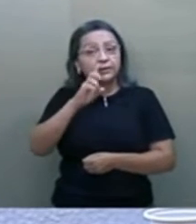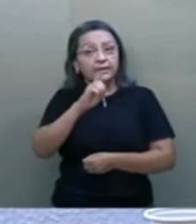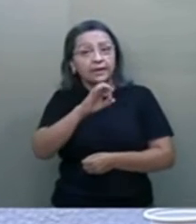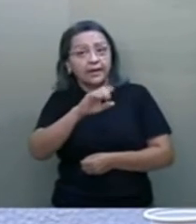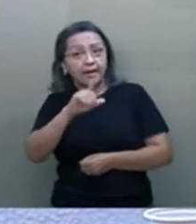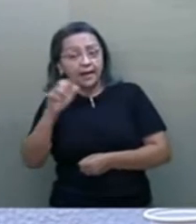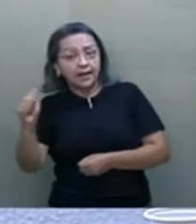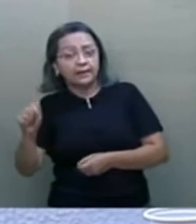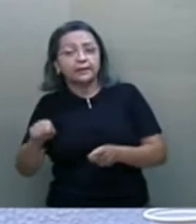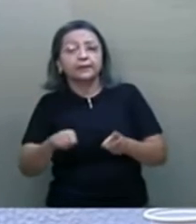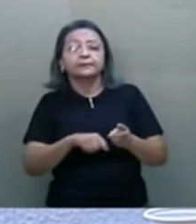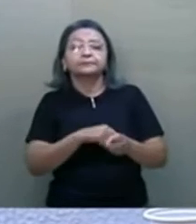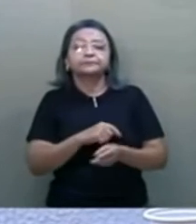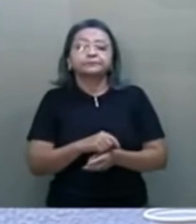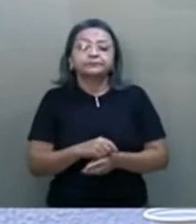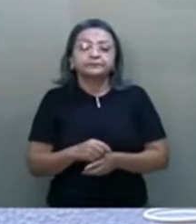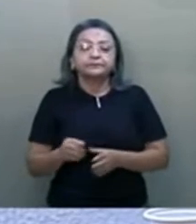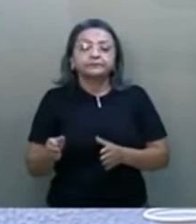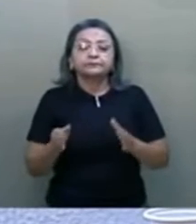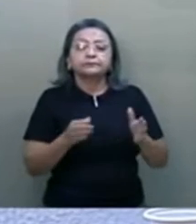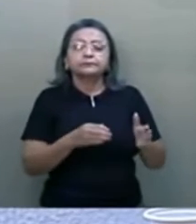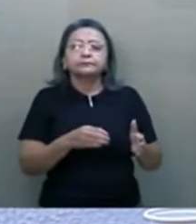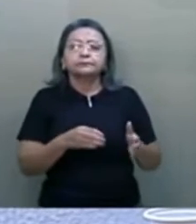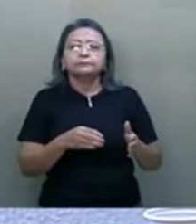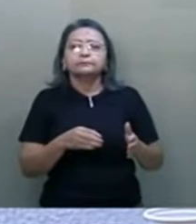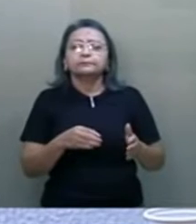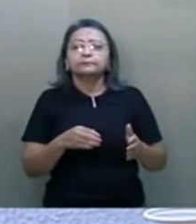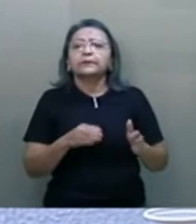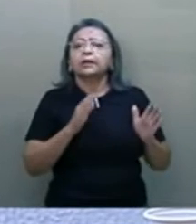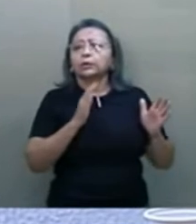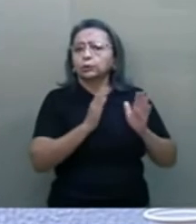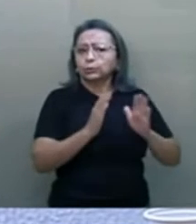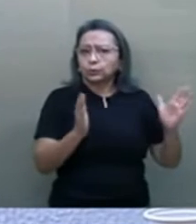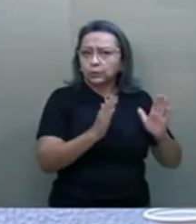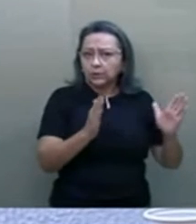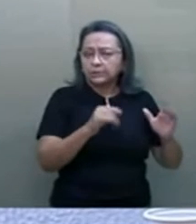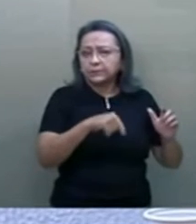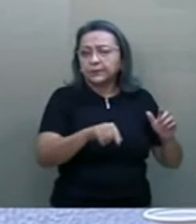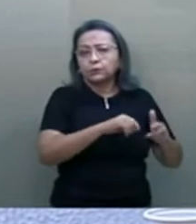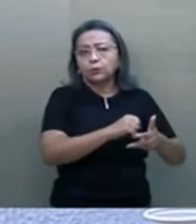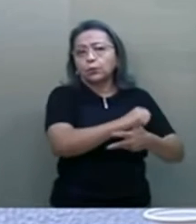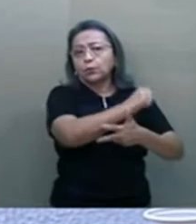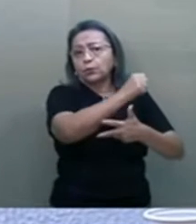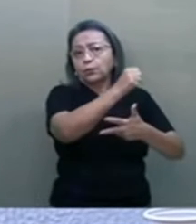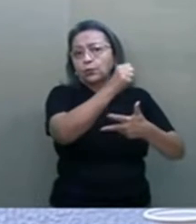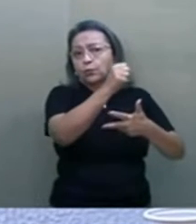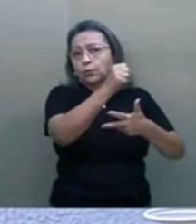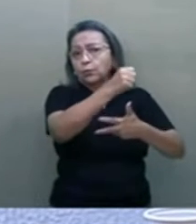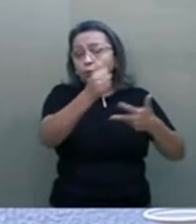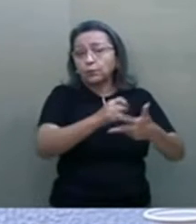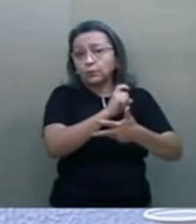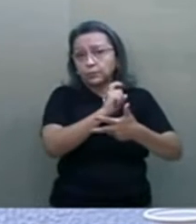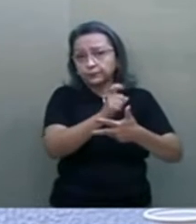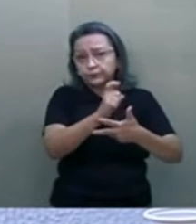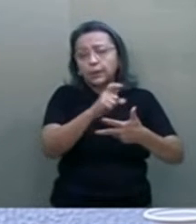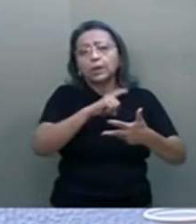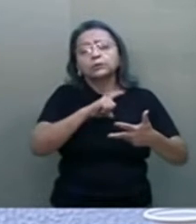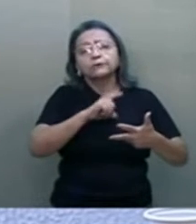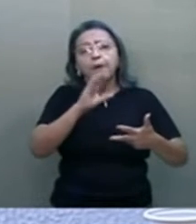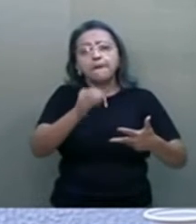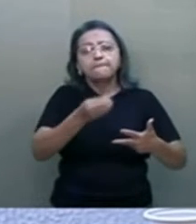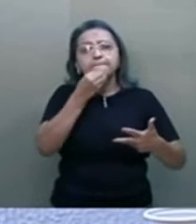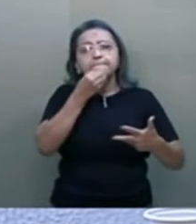senador Vanderlan Cardoso. E, durante esse período, no Poder Executivo, eu tive a oportunidade